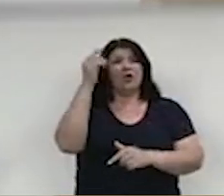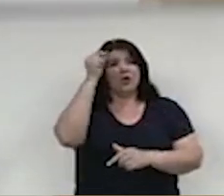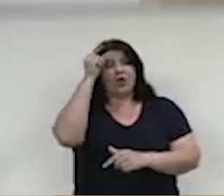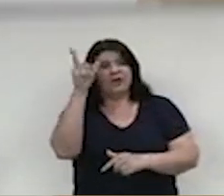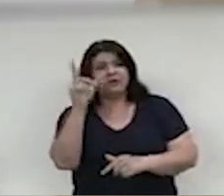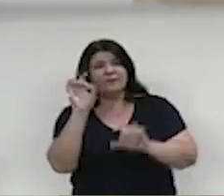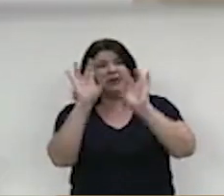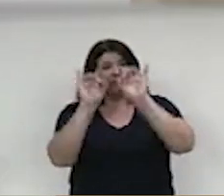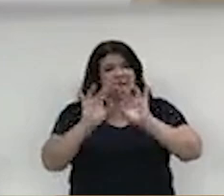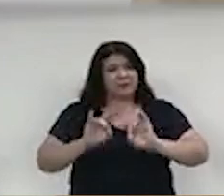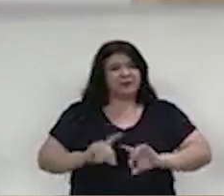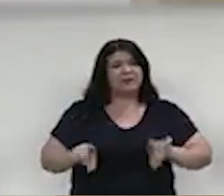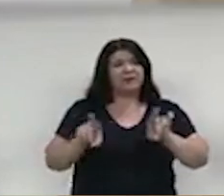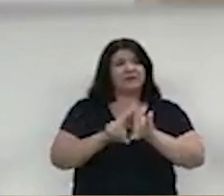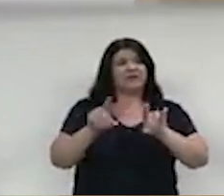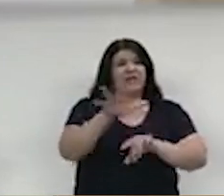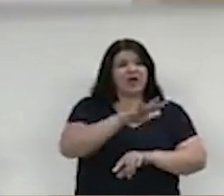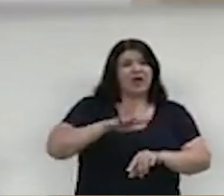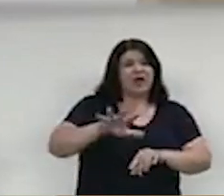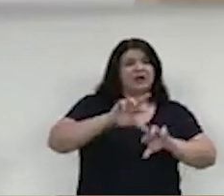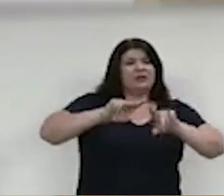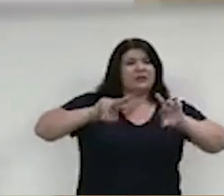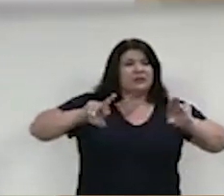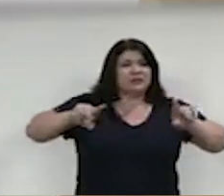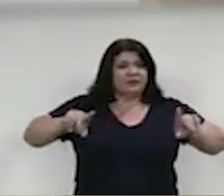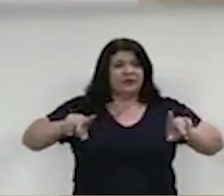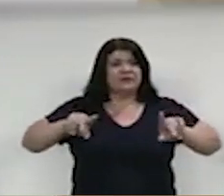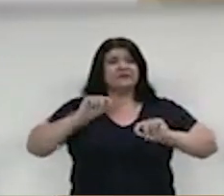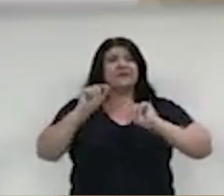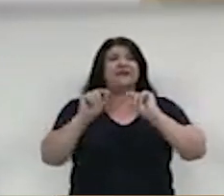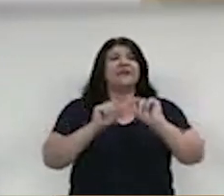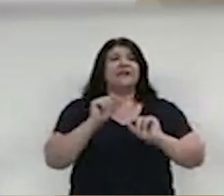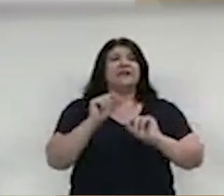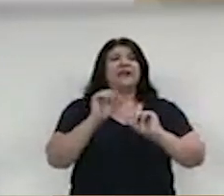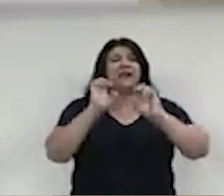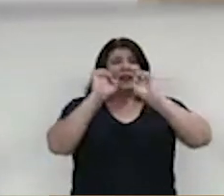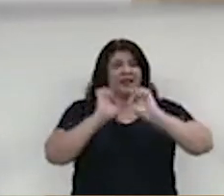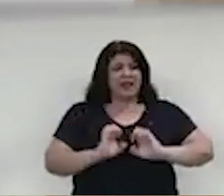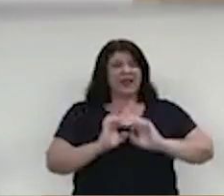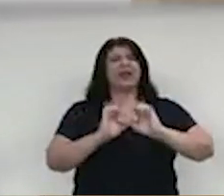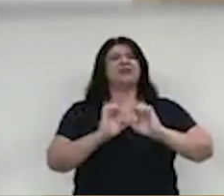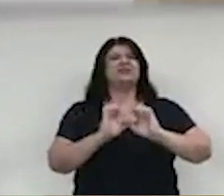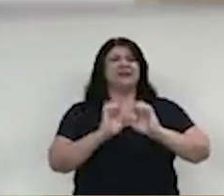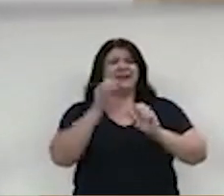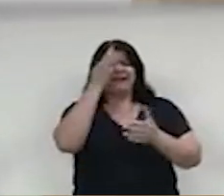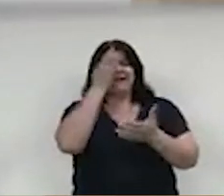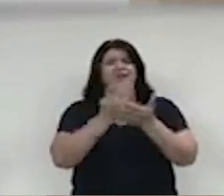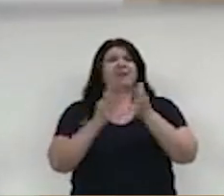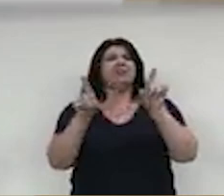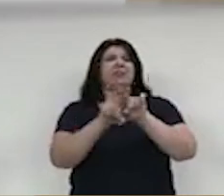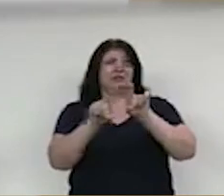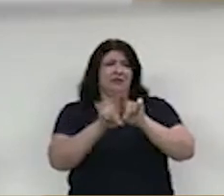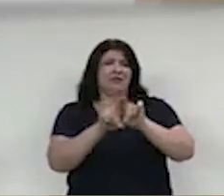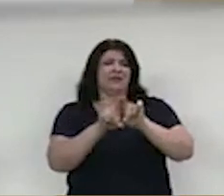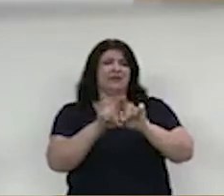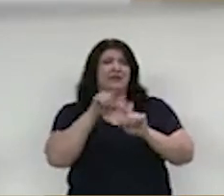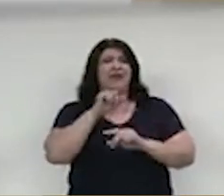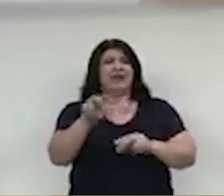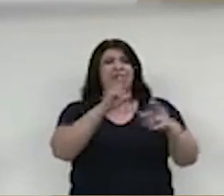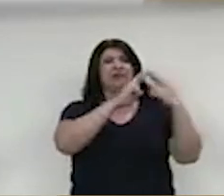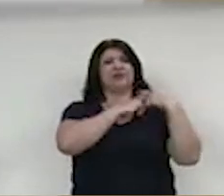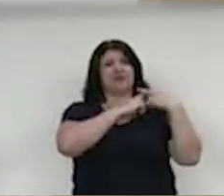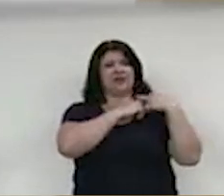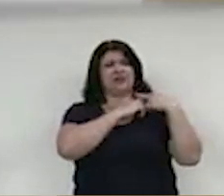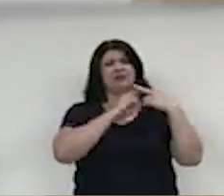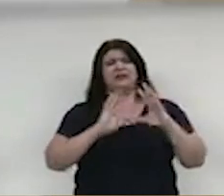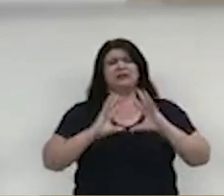complexas em várias áreas e, principalmente, de sua correção e lealdade em que tudo que fez como garçom, gerente de restaurante,